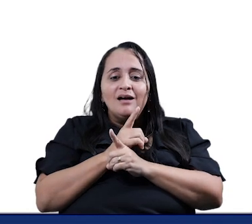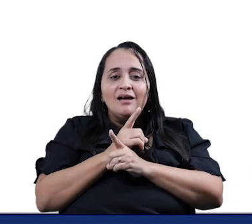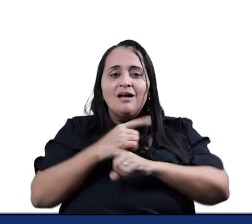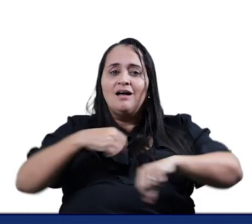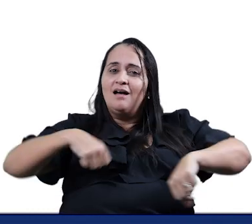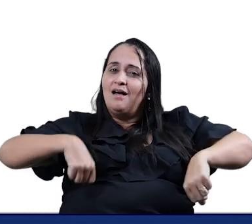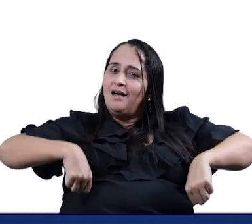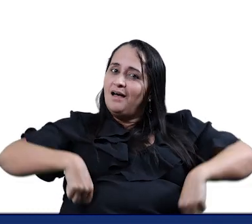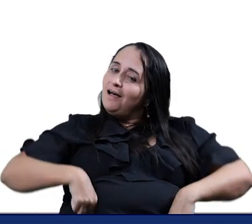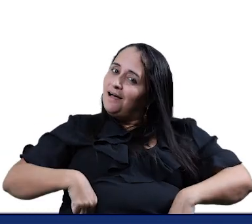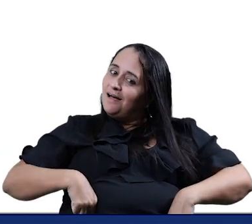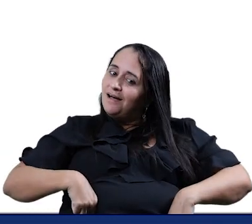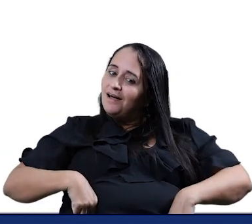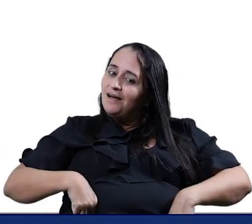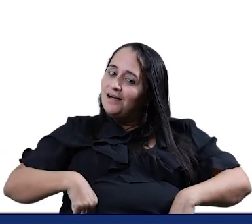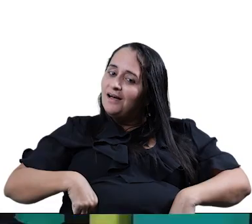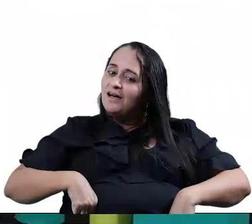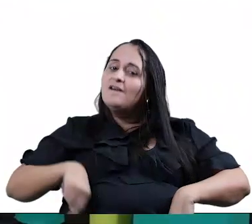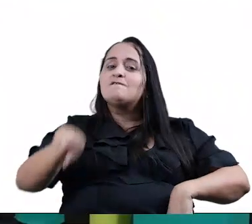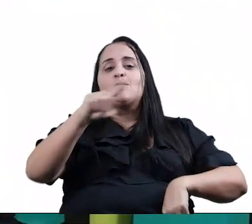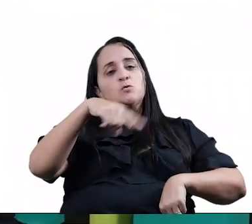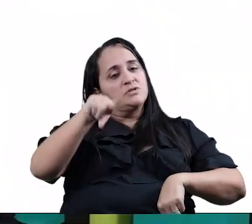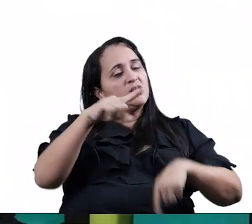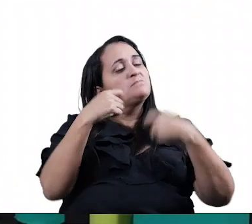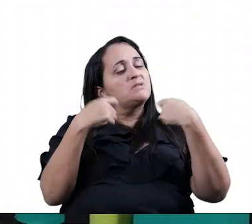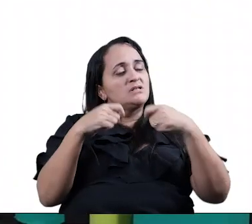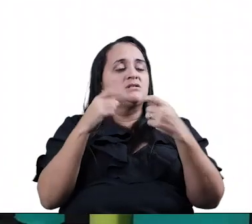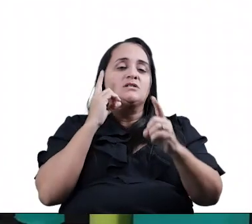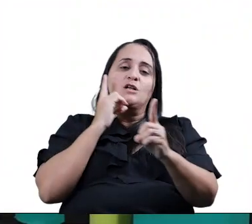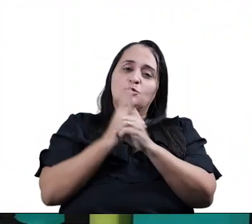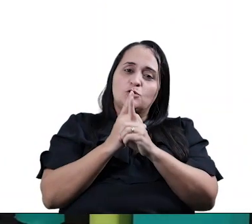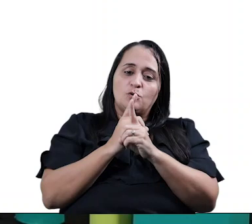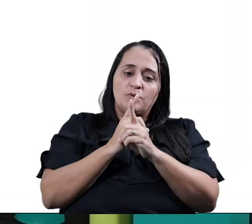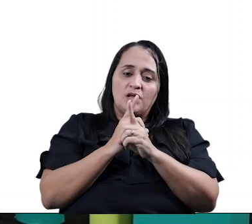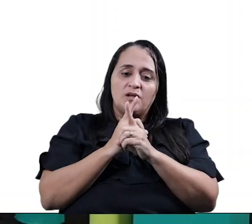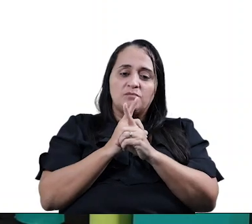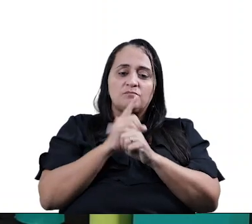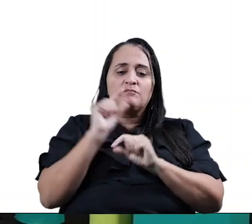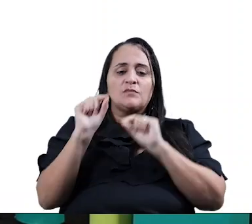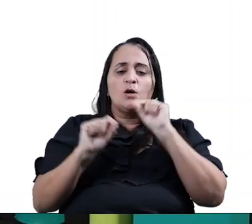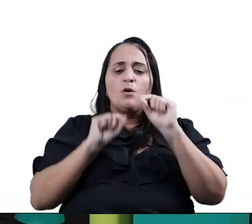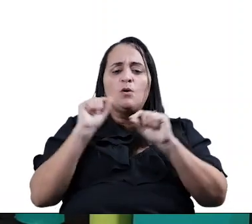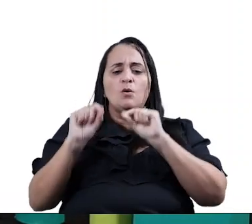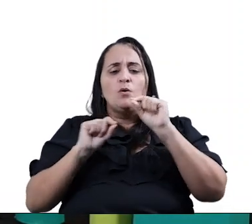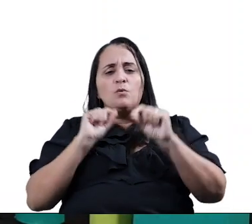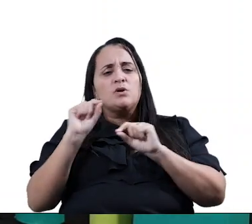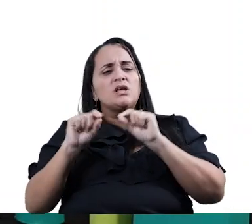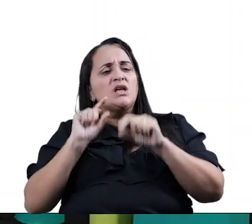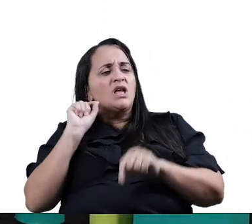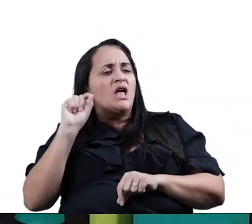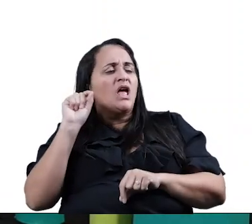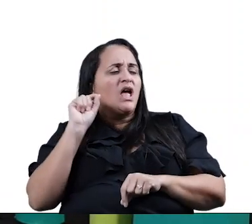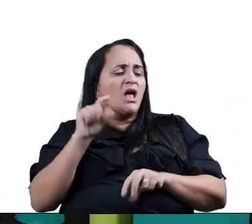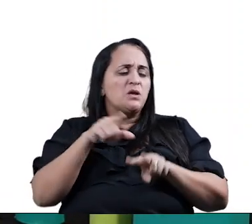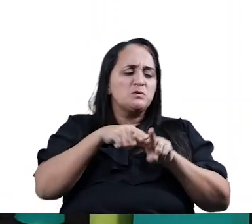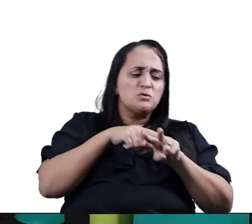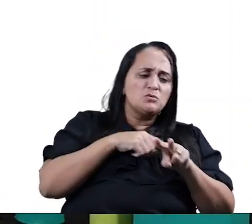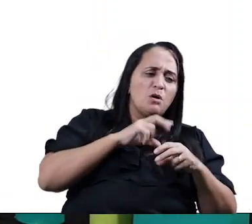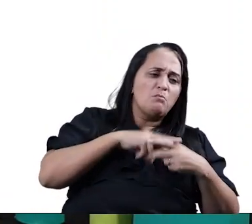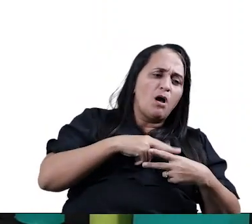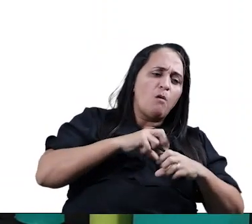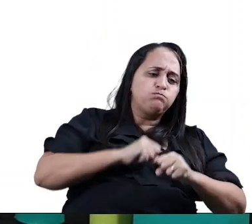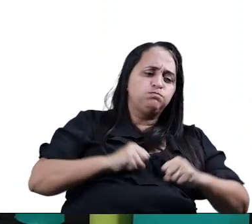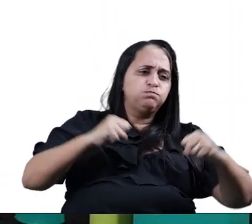A gente Vocês vão ter que descobrir Vamos mais rapidinho O que é o que é Não desgruda do seu pé